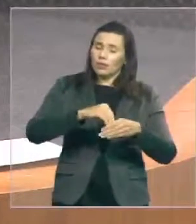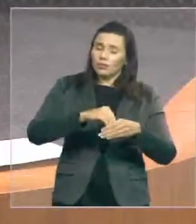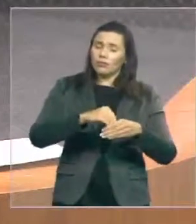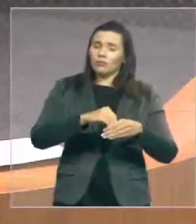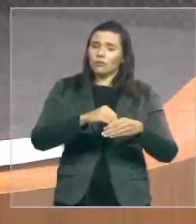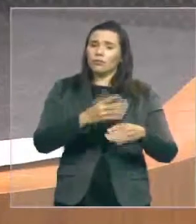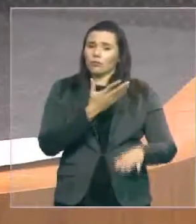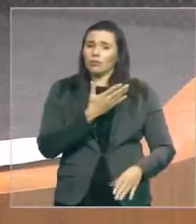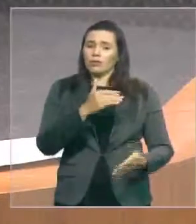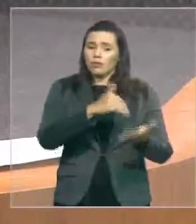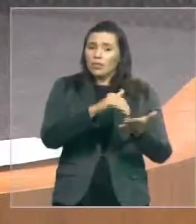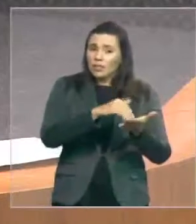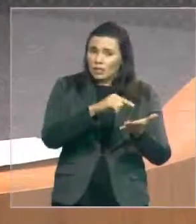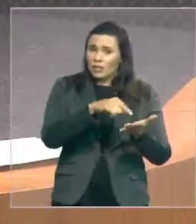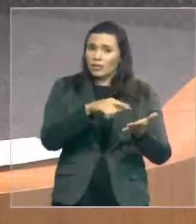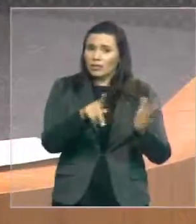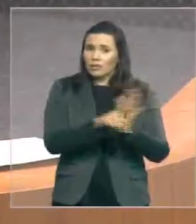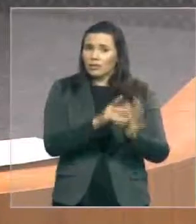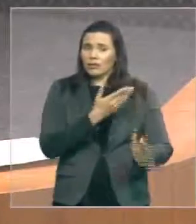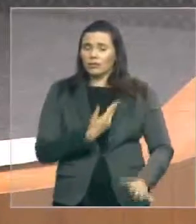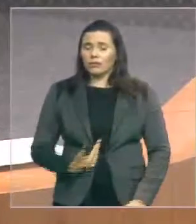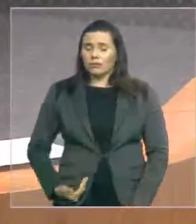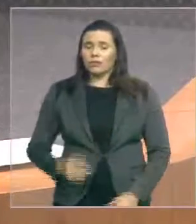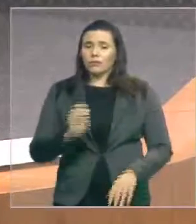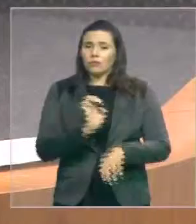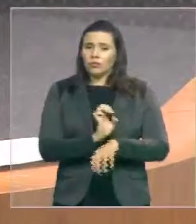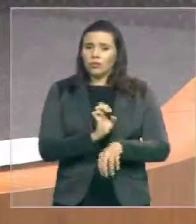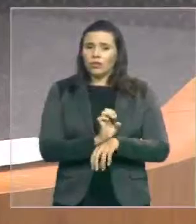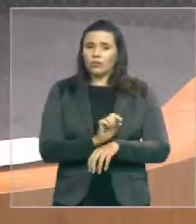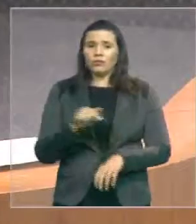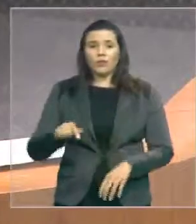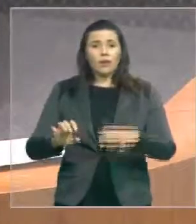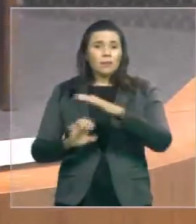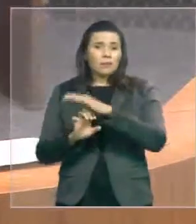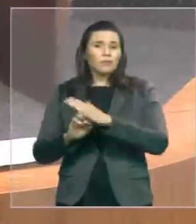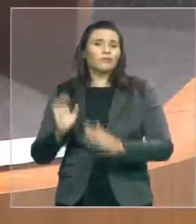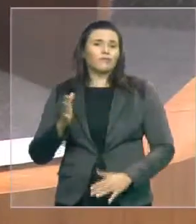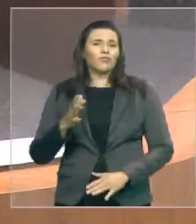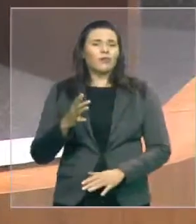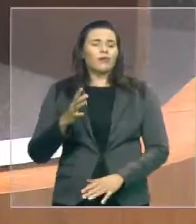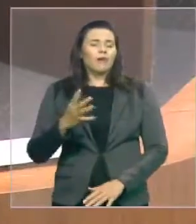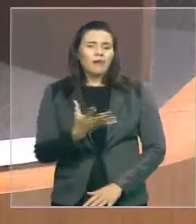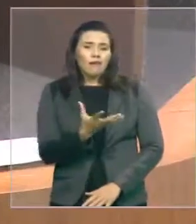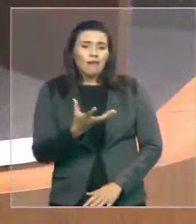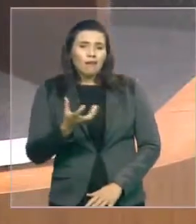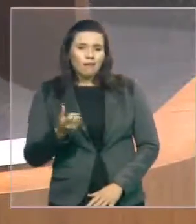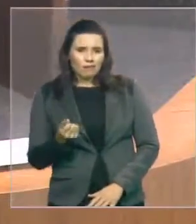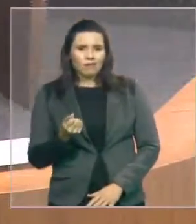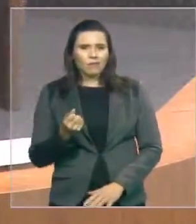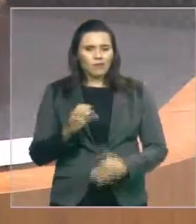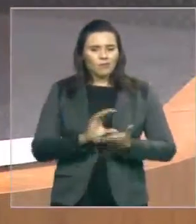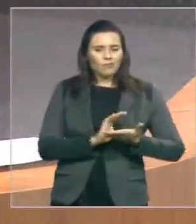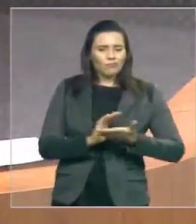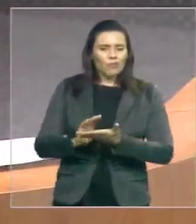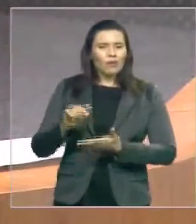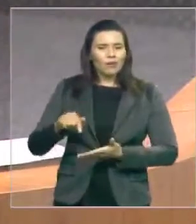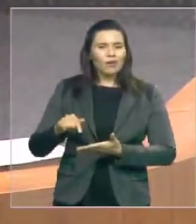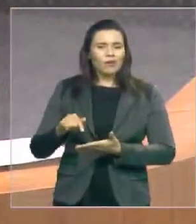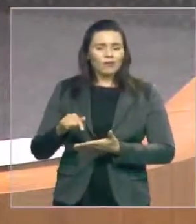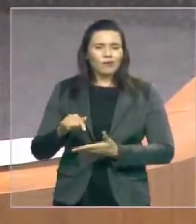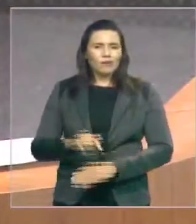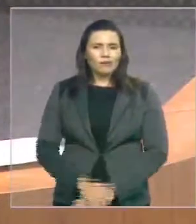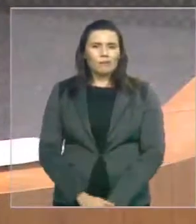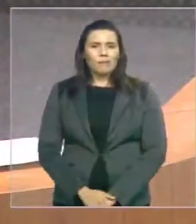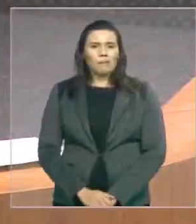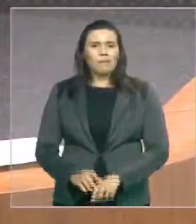a empresa já recebeu quase a totalidade desse valor do contrato, mas deve pelo menos 4 meses de